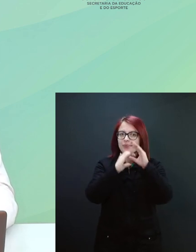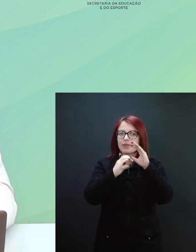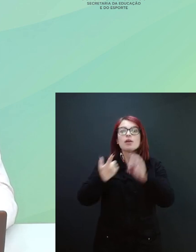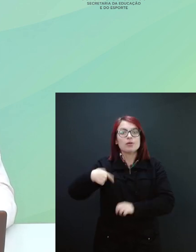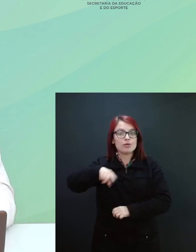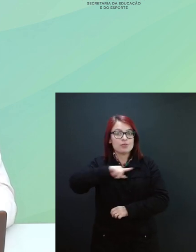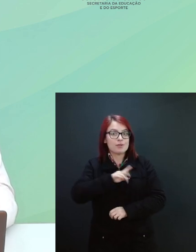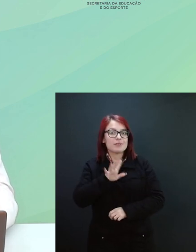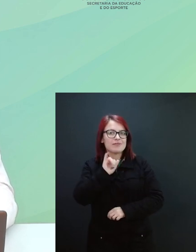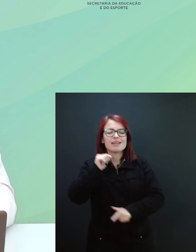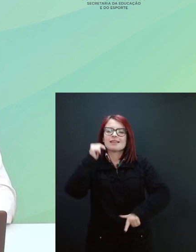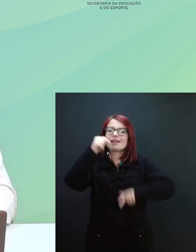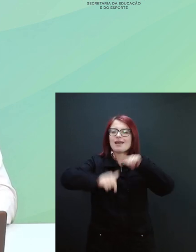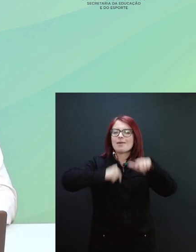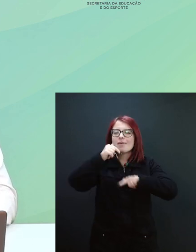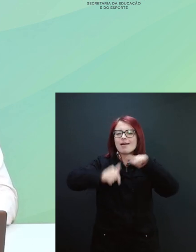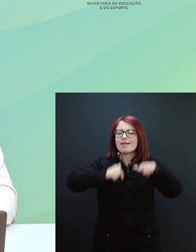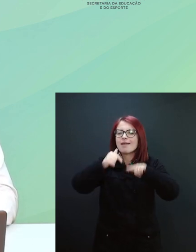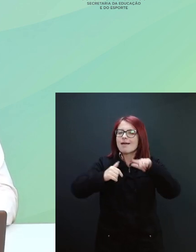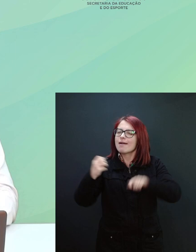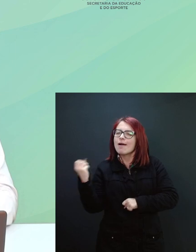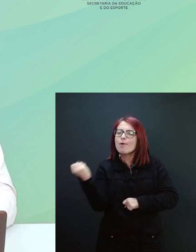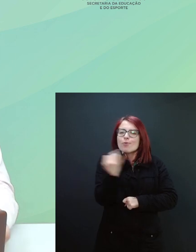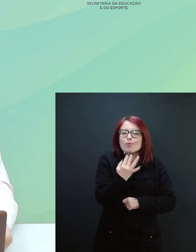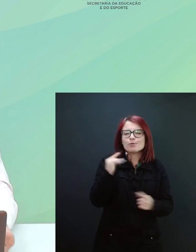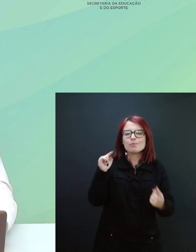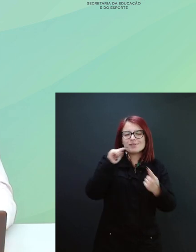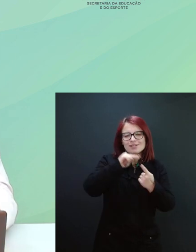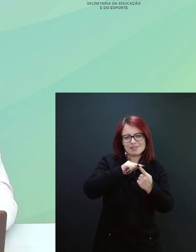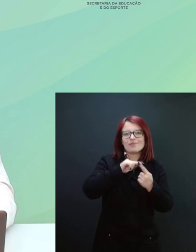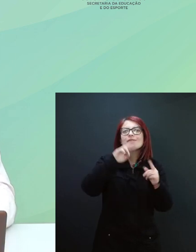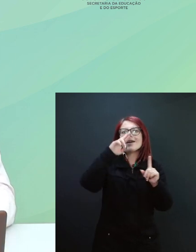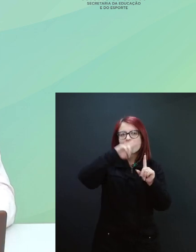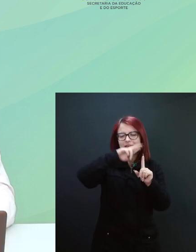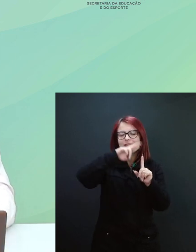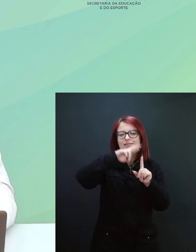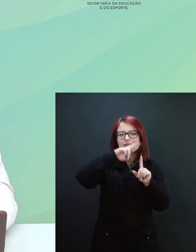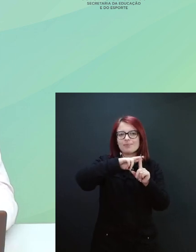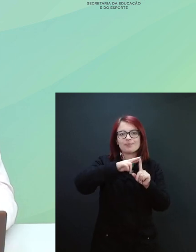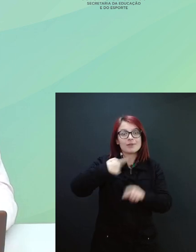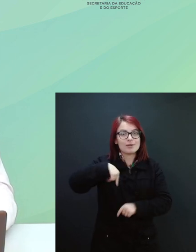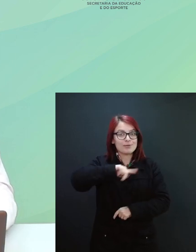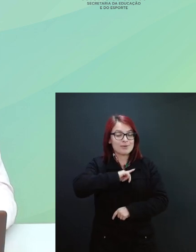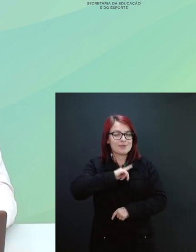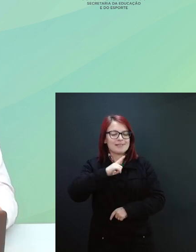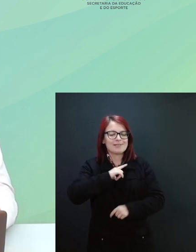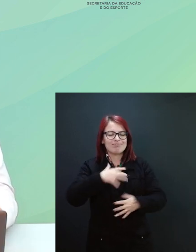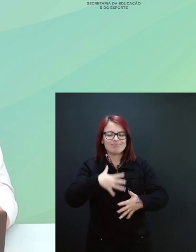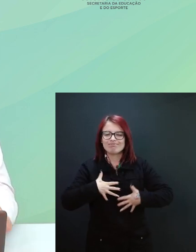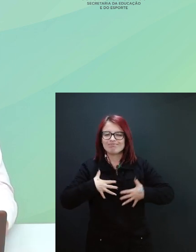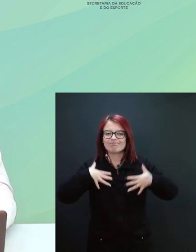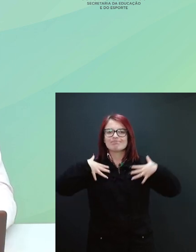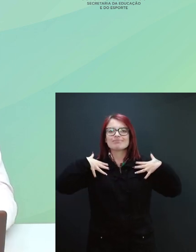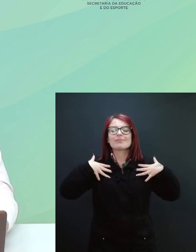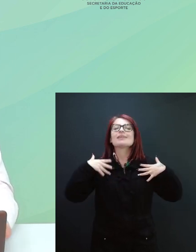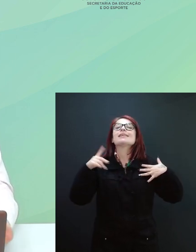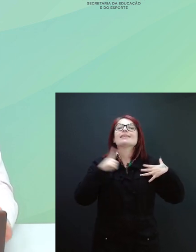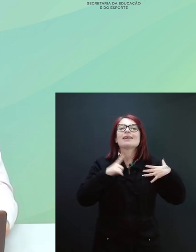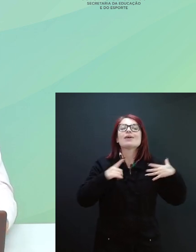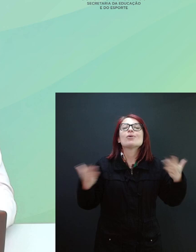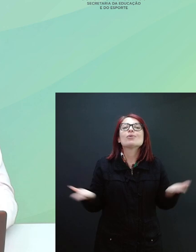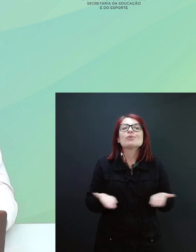objetos de referência. Temos um imenso prazer de termos hoje